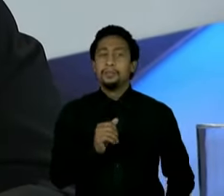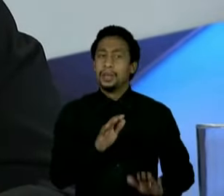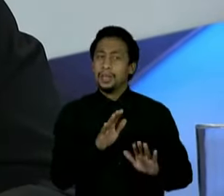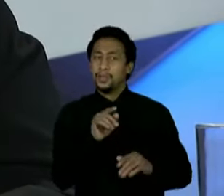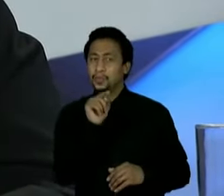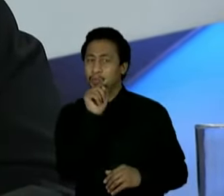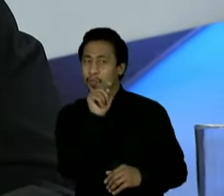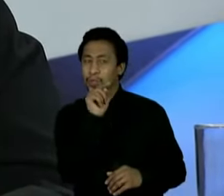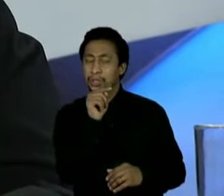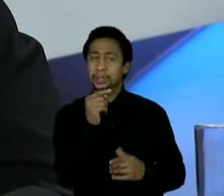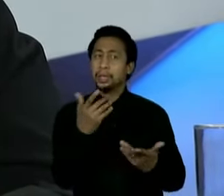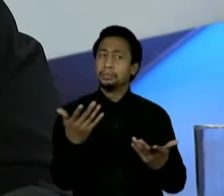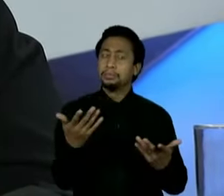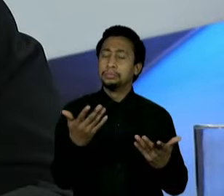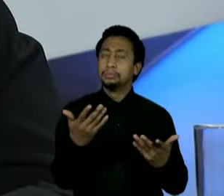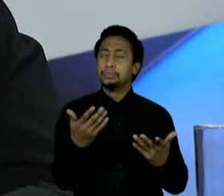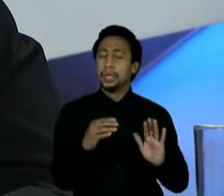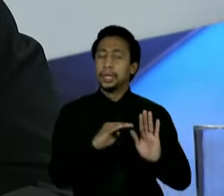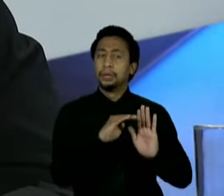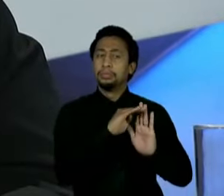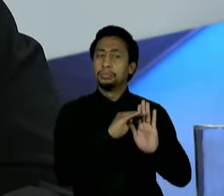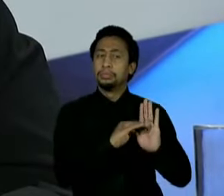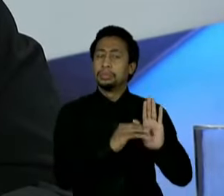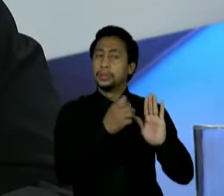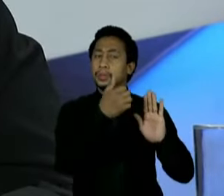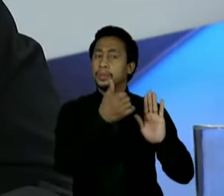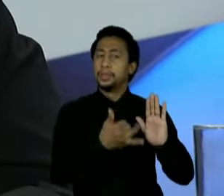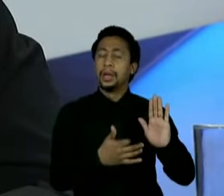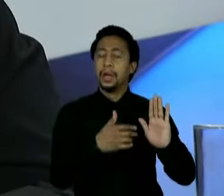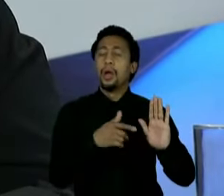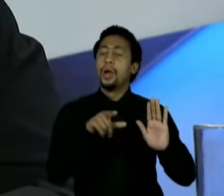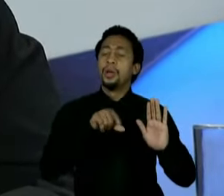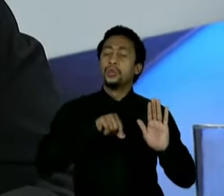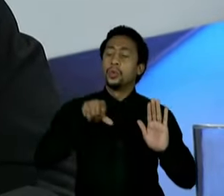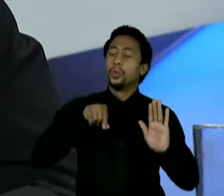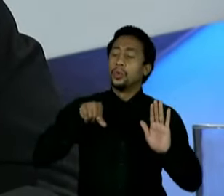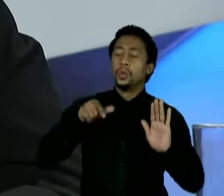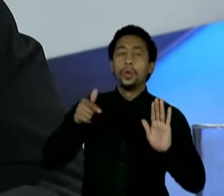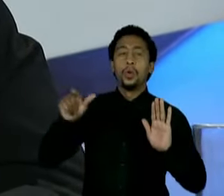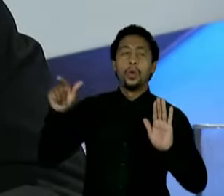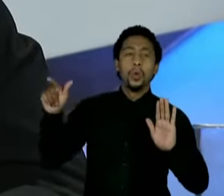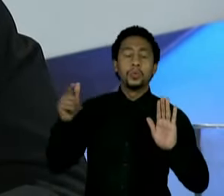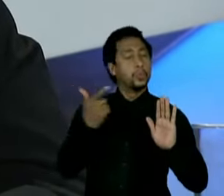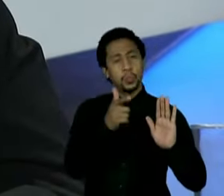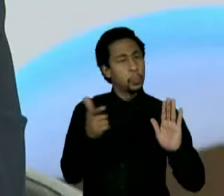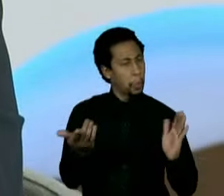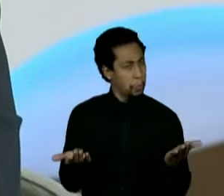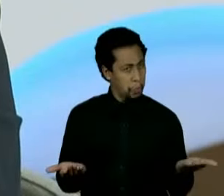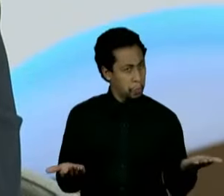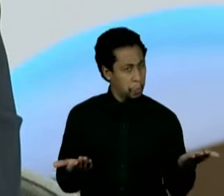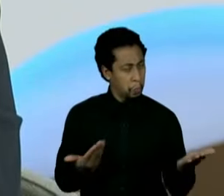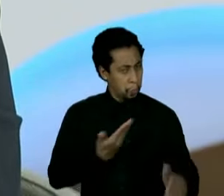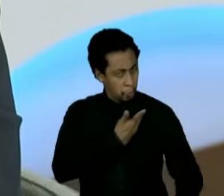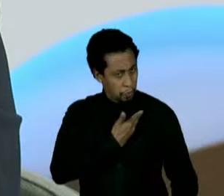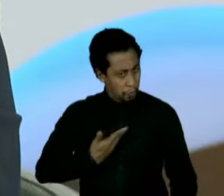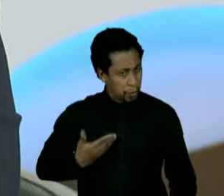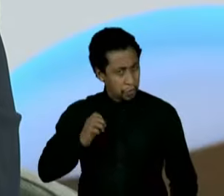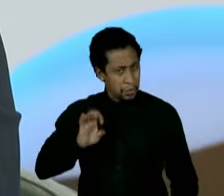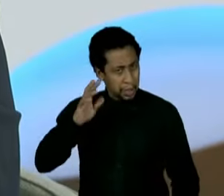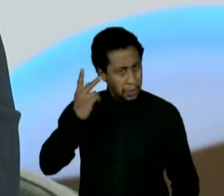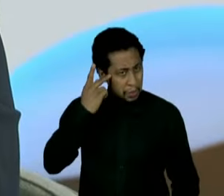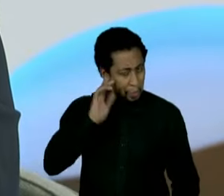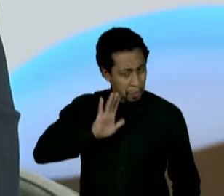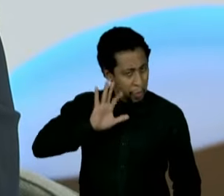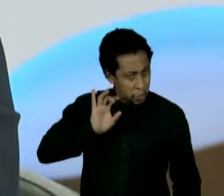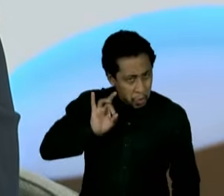é muito categórico em relação a outras opções. Eu queria perguntar objetivamente, o senhor admite concorrer a